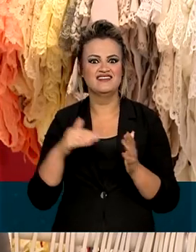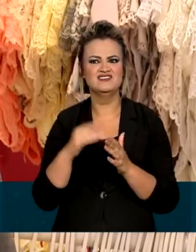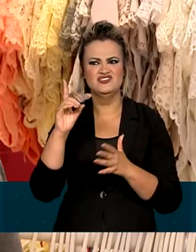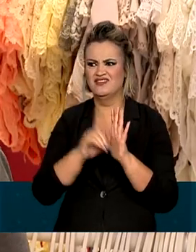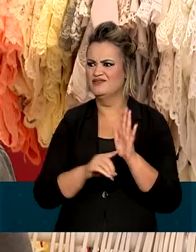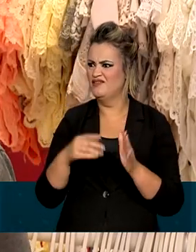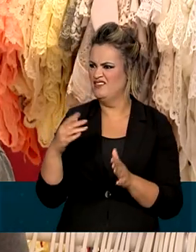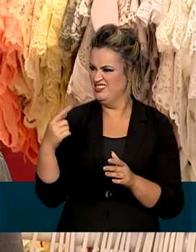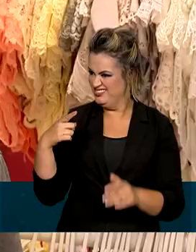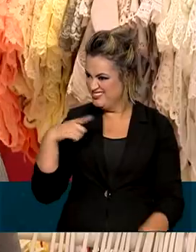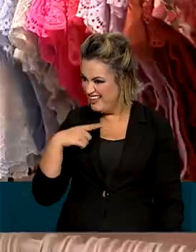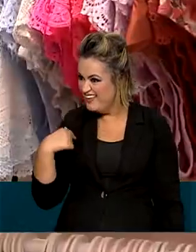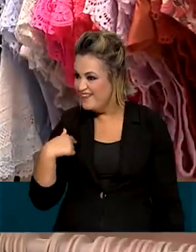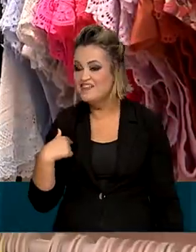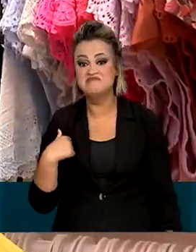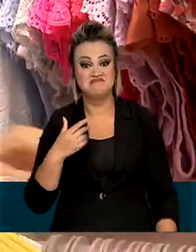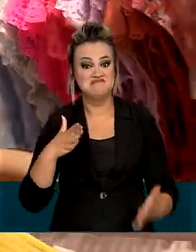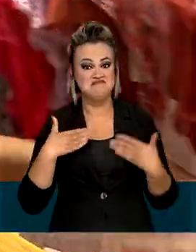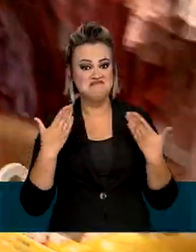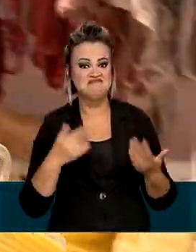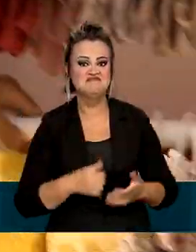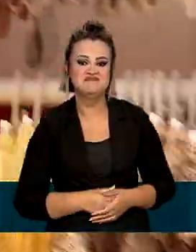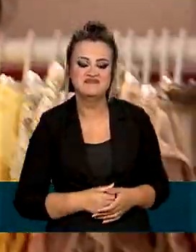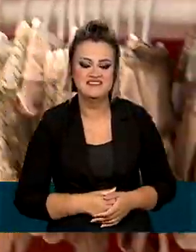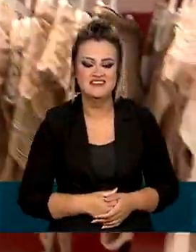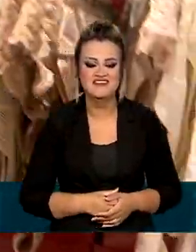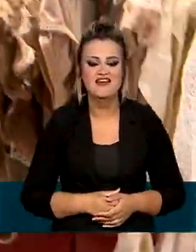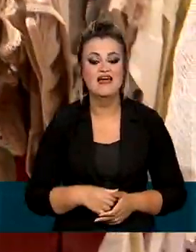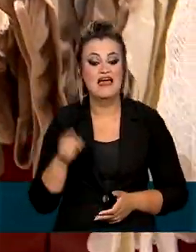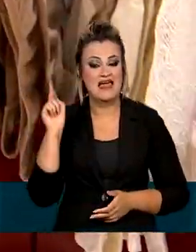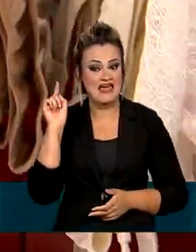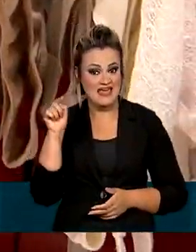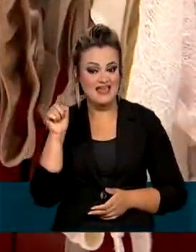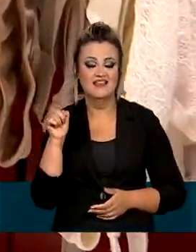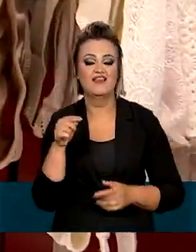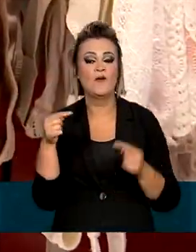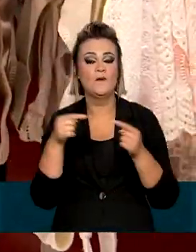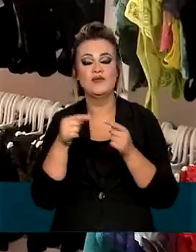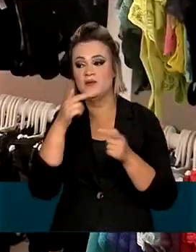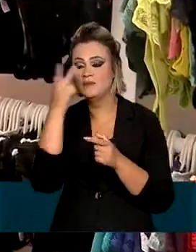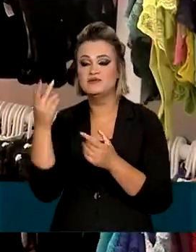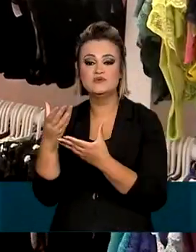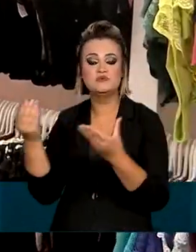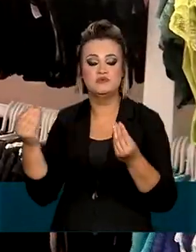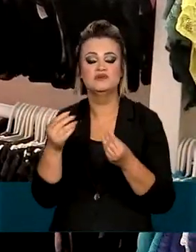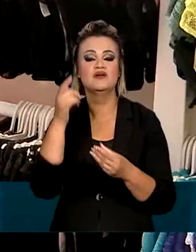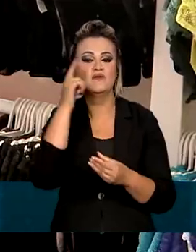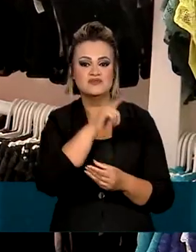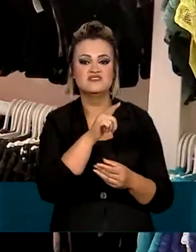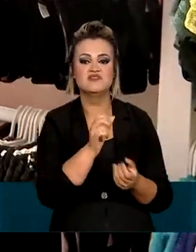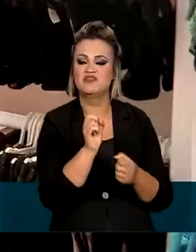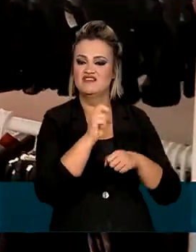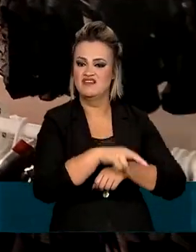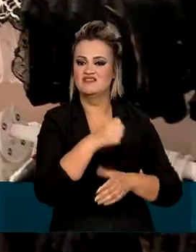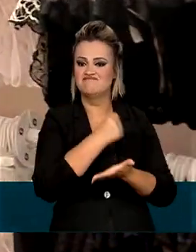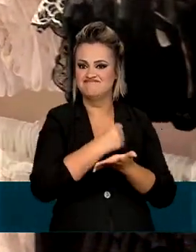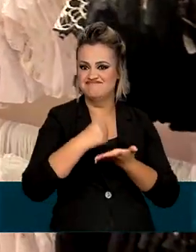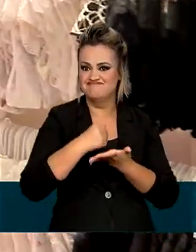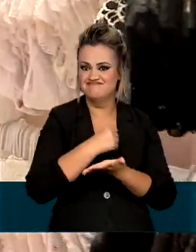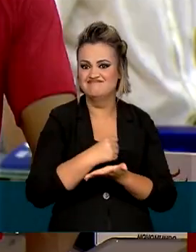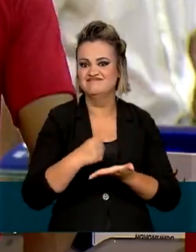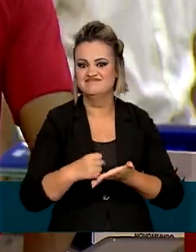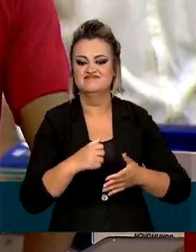nem sabia que eu tinha, eu recebo. A Sinara faz parte de um grupo que cresceu no país, o de pessoas empregadas com carteira